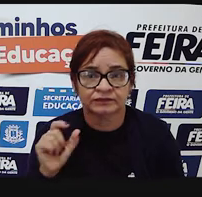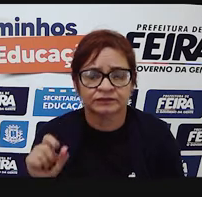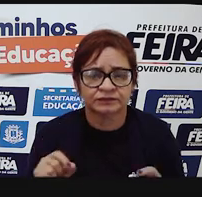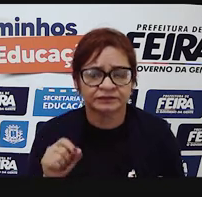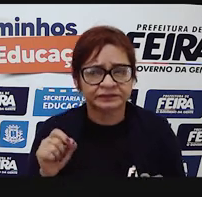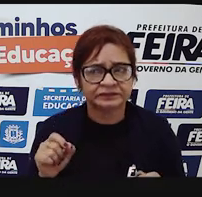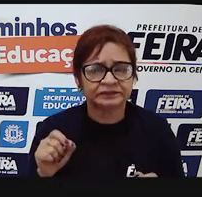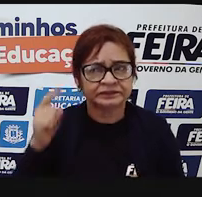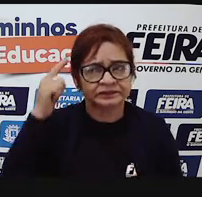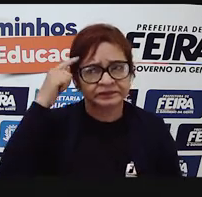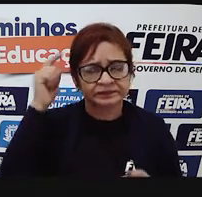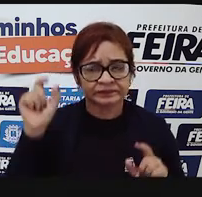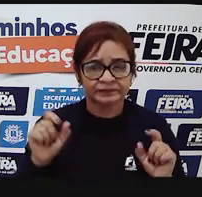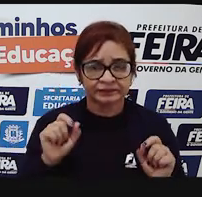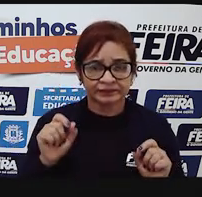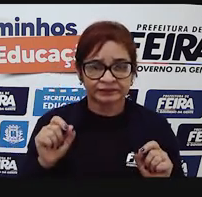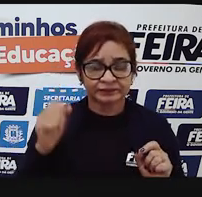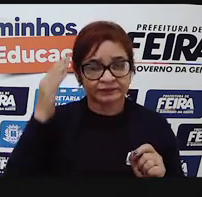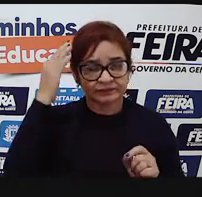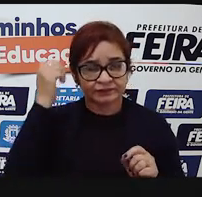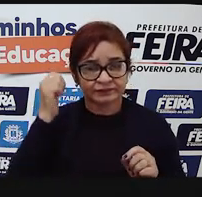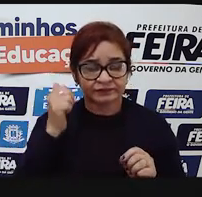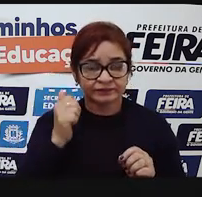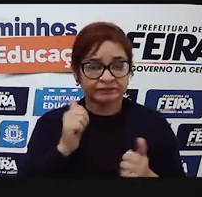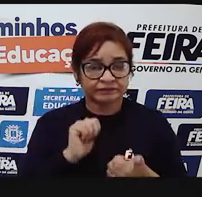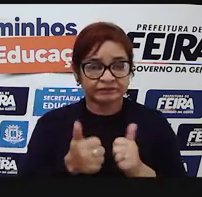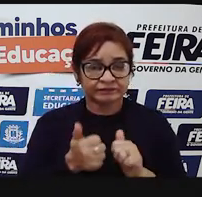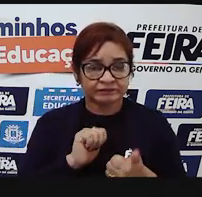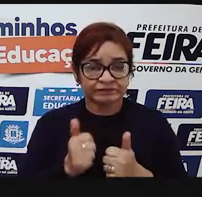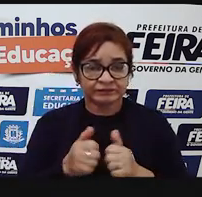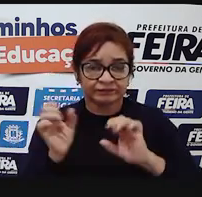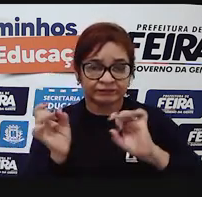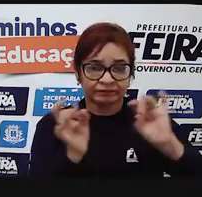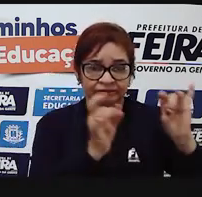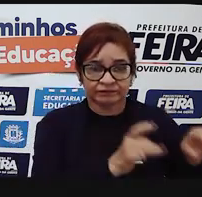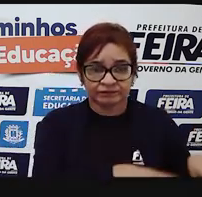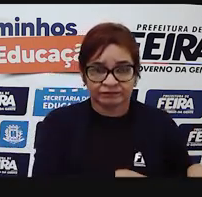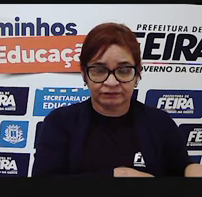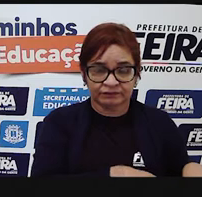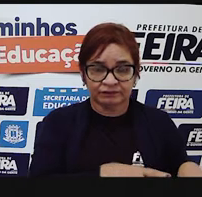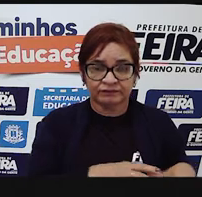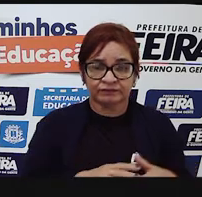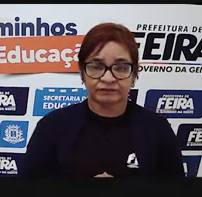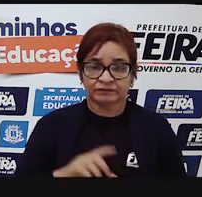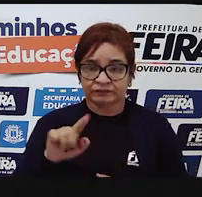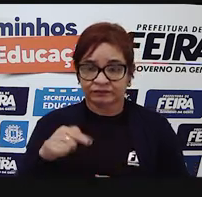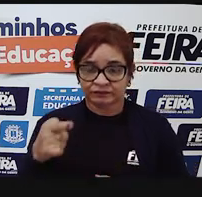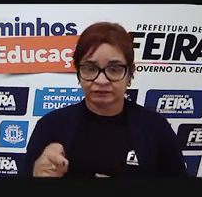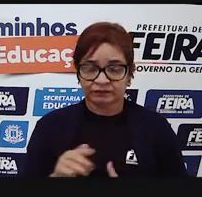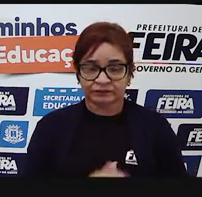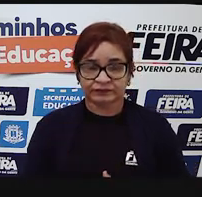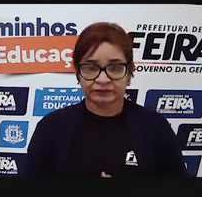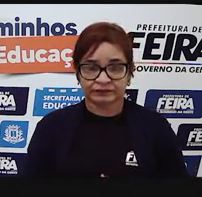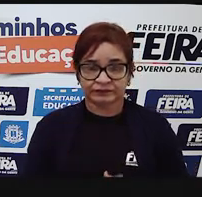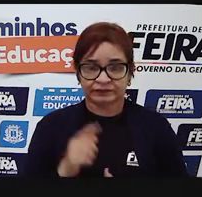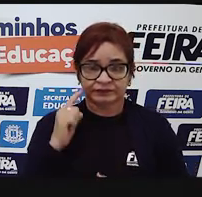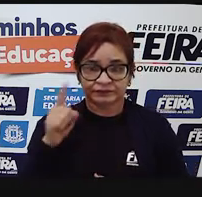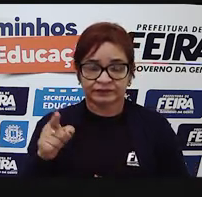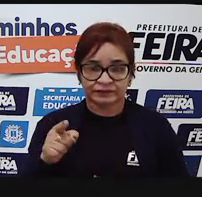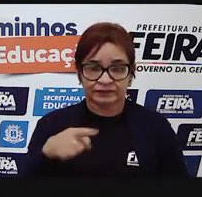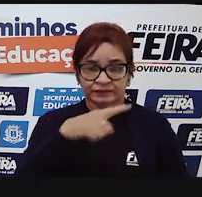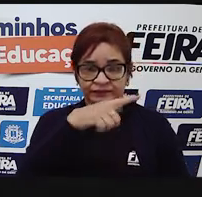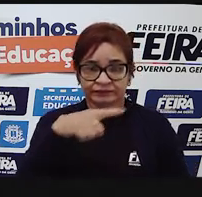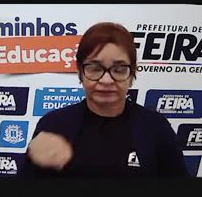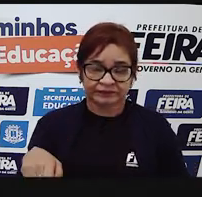futebolístico, você sabe que o cartão vermelho é um sinal de excursão. O outro, você vê aquela